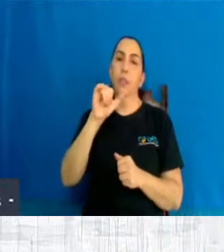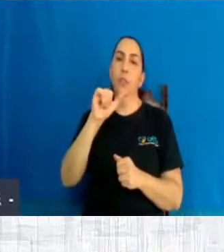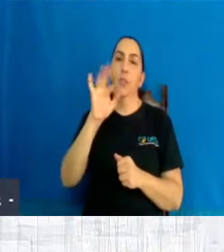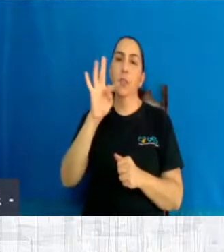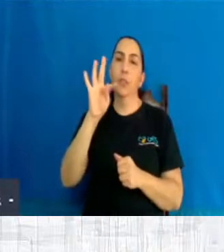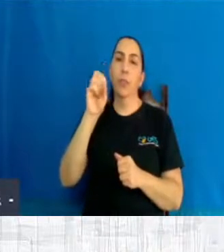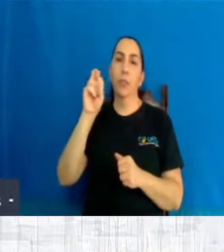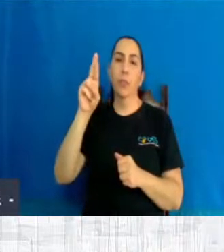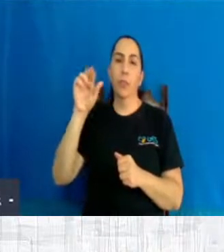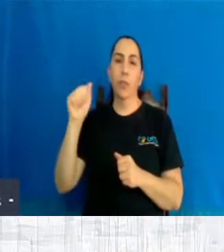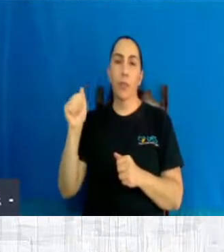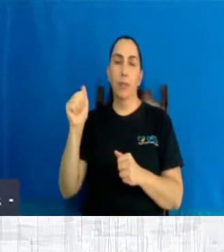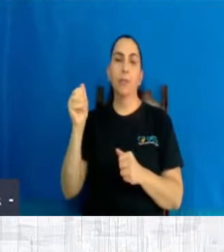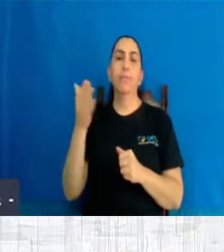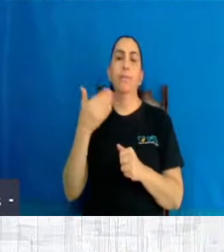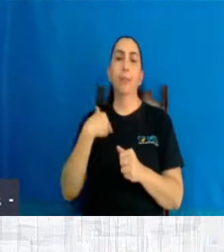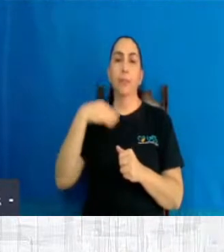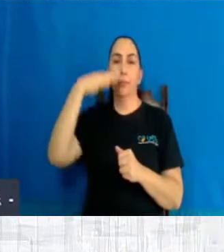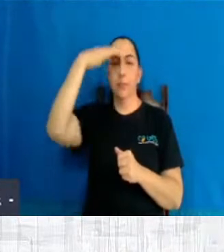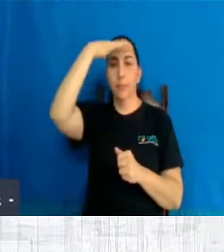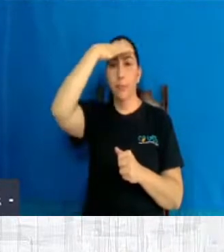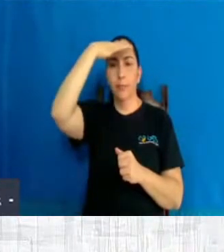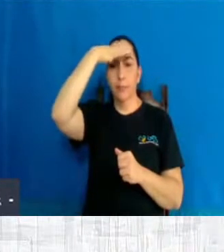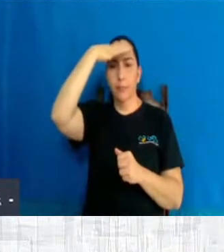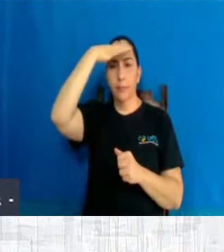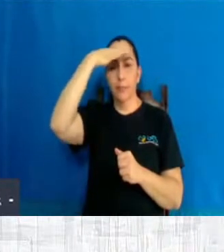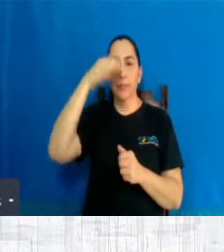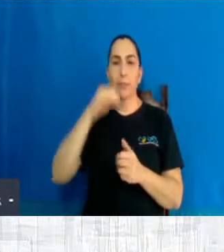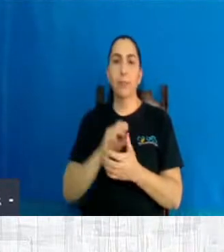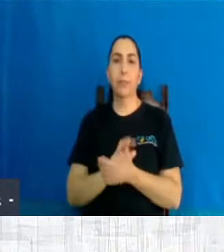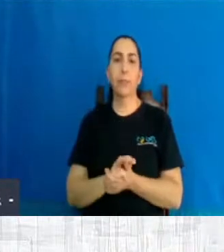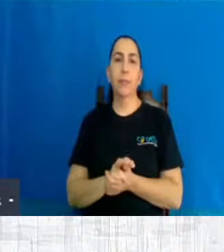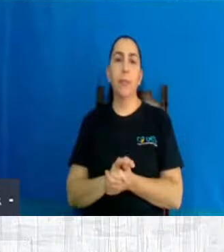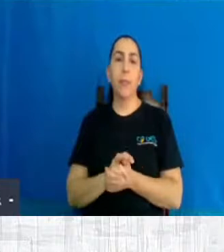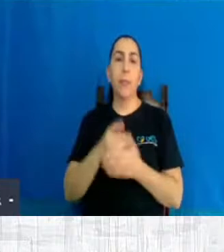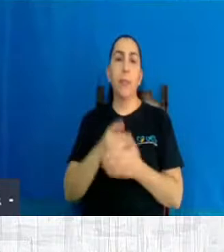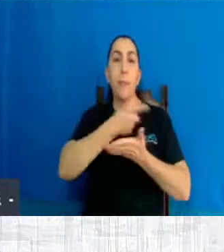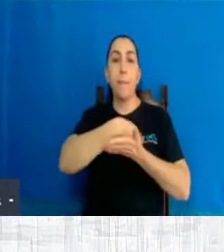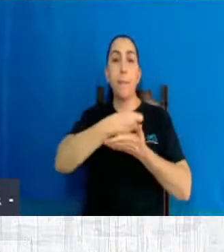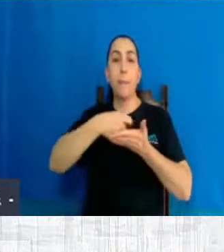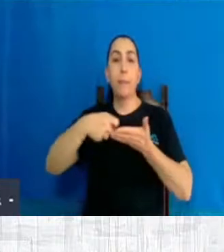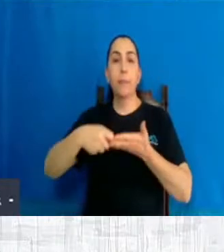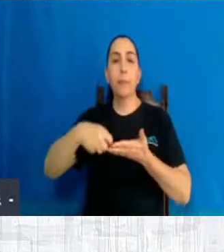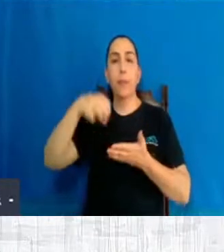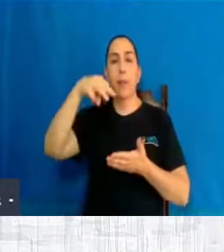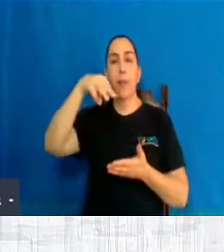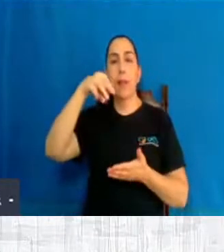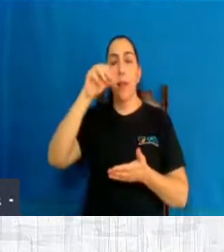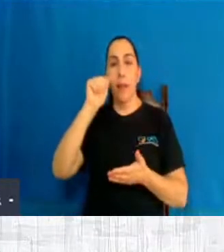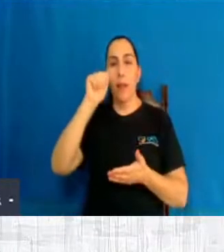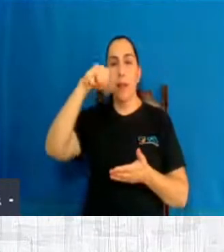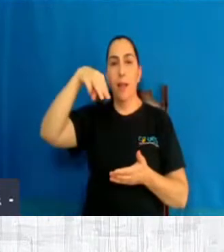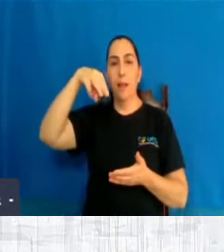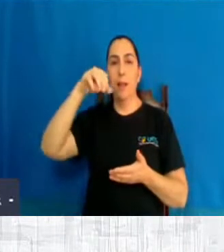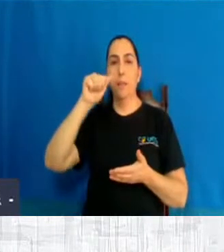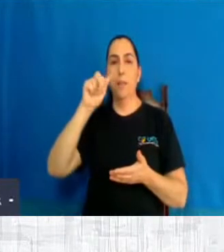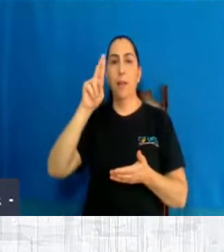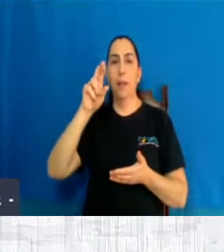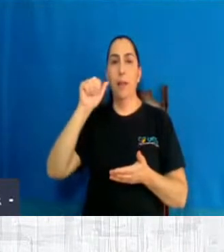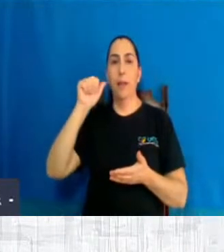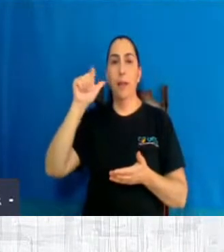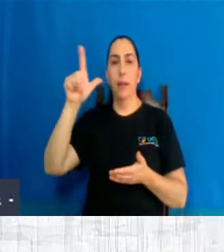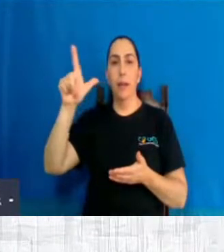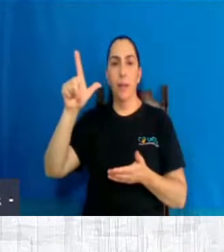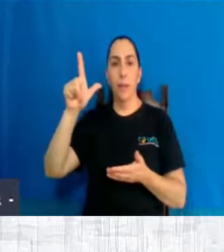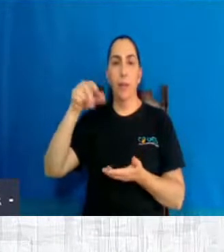entrevistas de Chico Xavier. Tem um poema psicografado do Espírito Amaral Arnelas, do livro Parnasso de